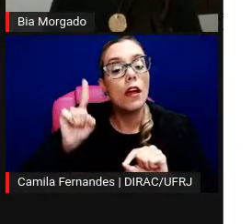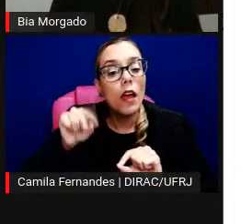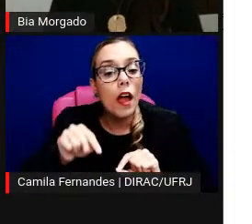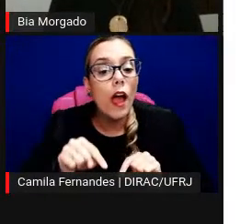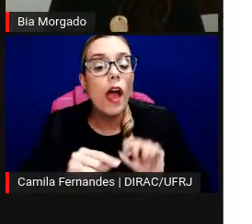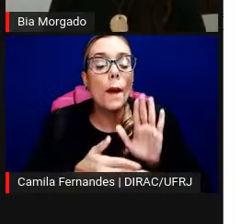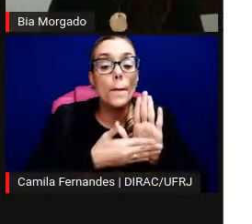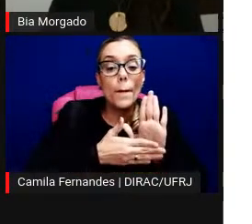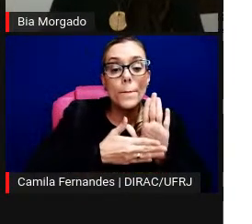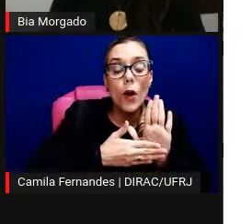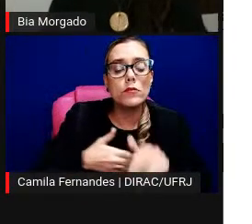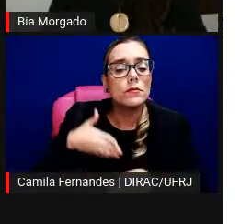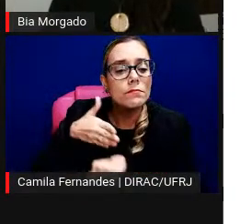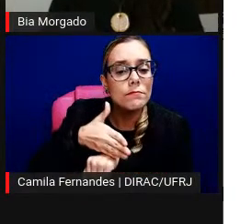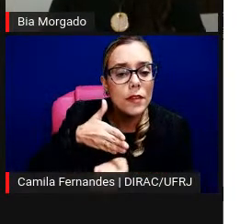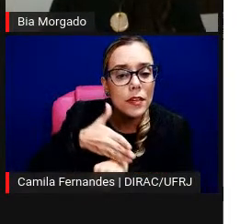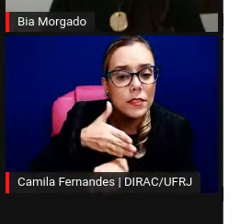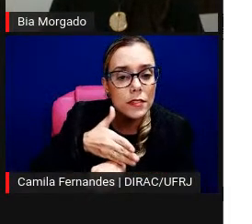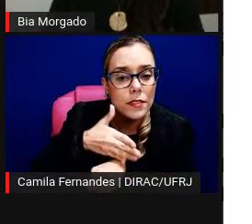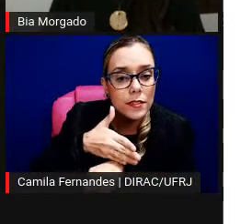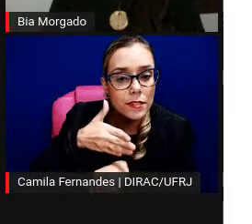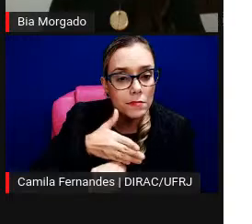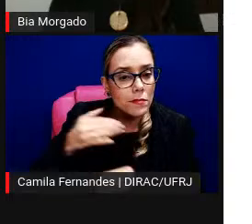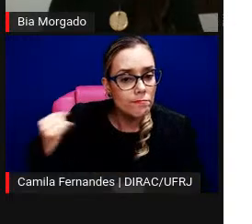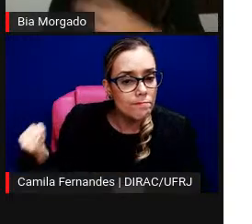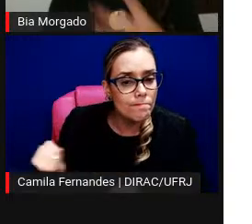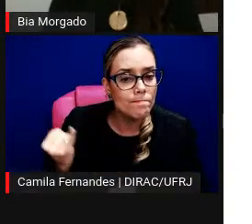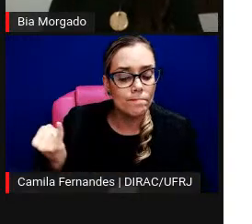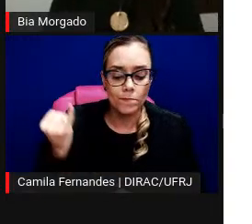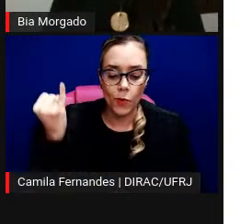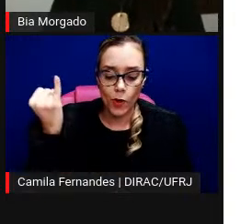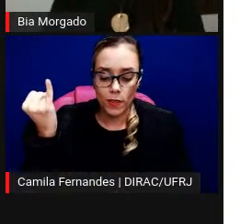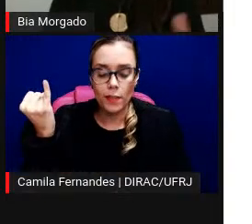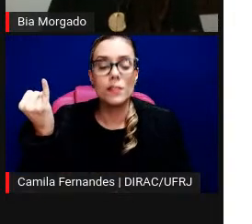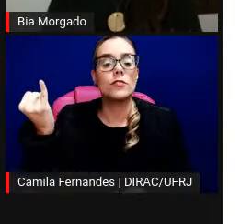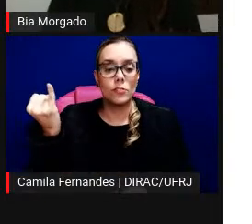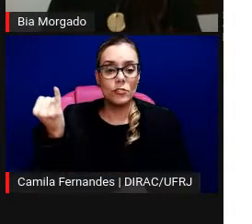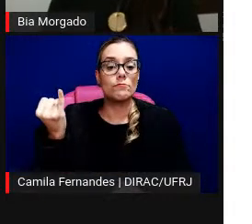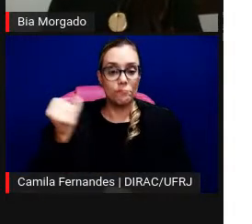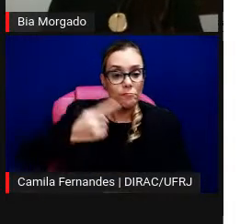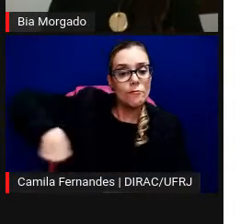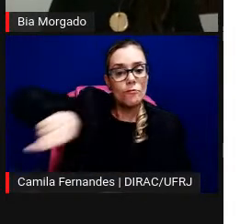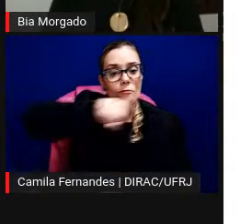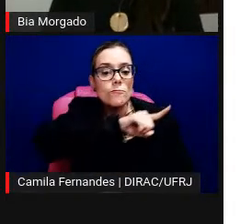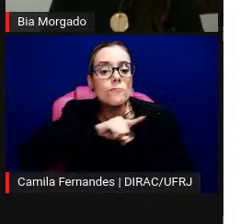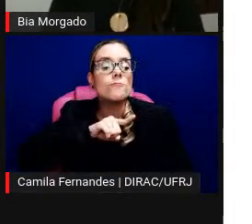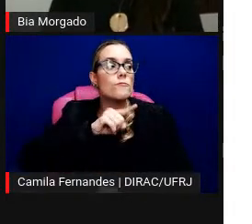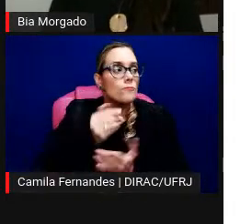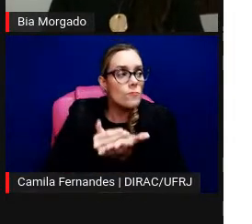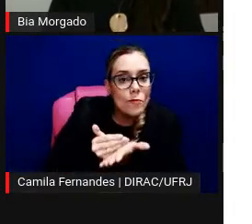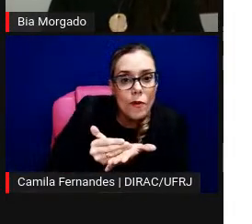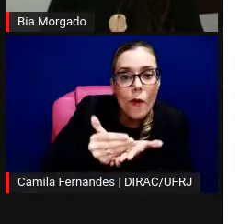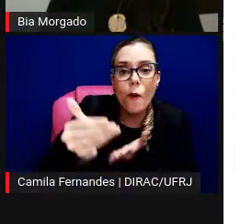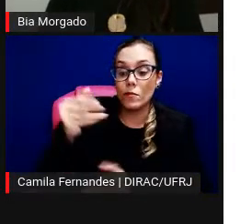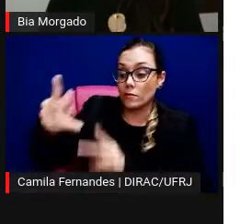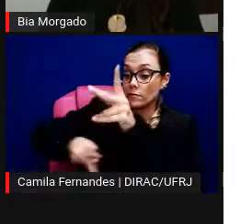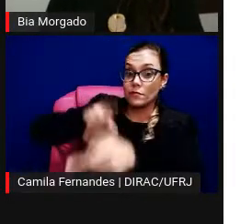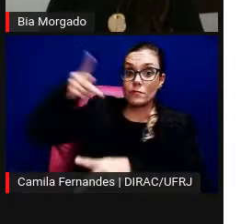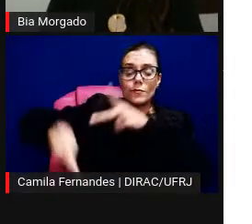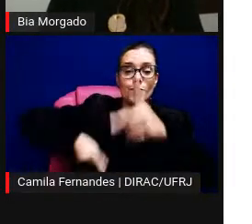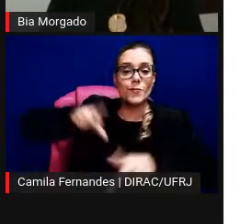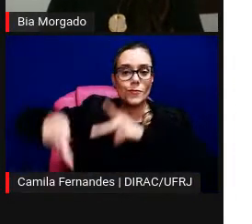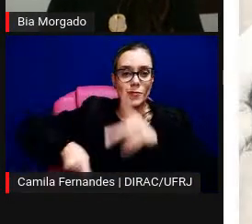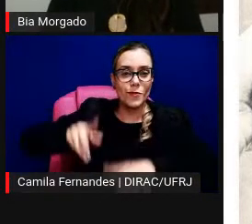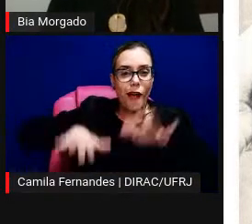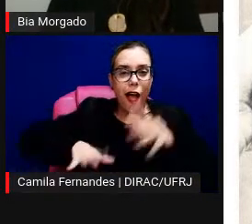participador. Então, era importante que tivessem pessoas introduzindo, principalmente para o público, porque ele dizia que era